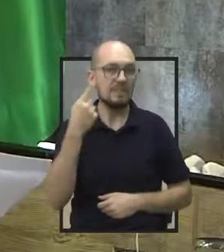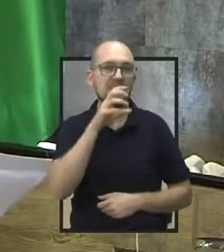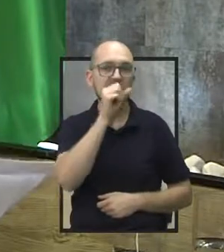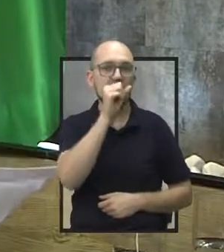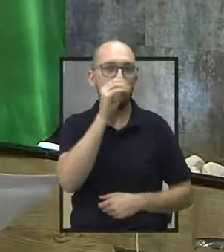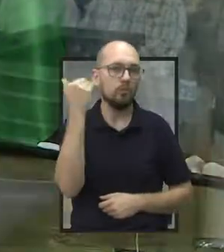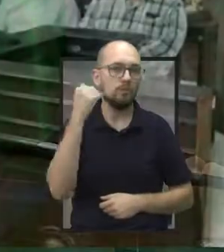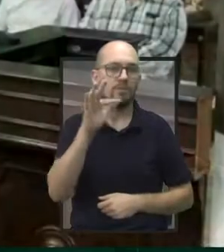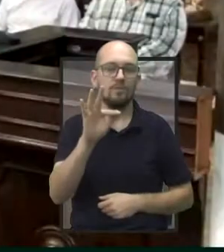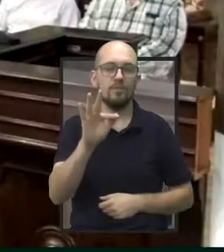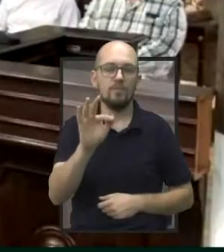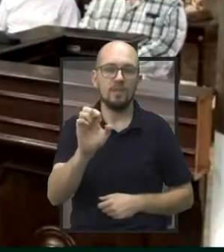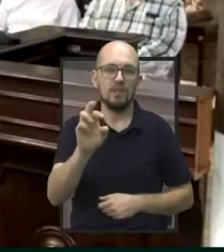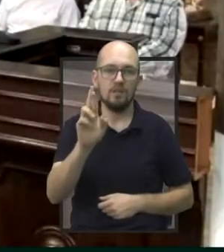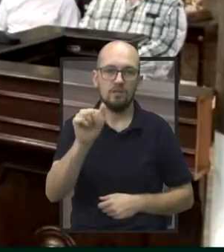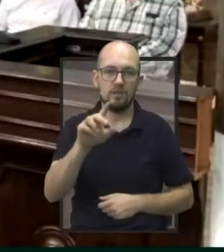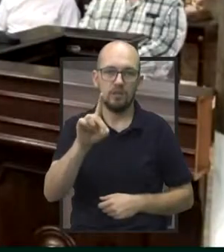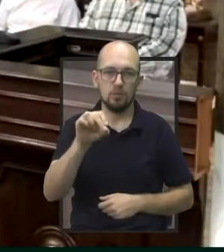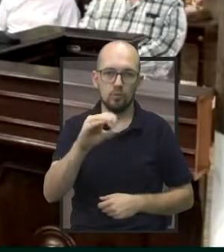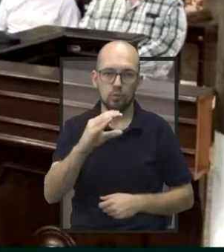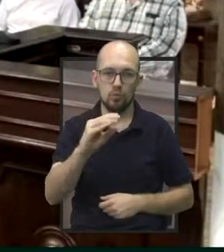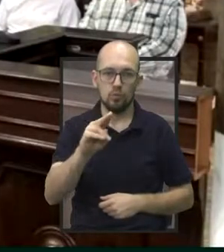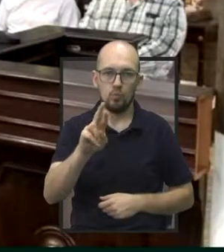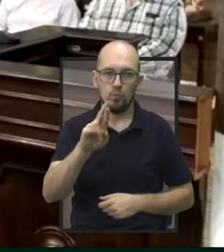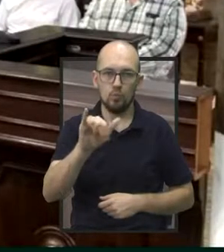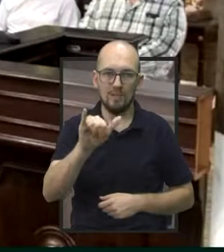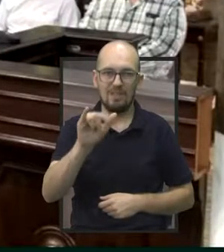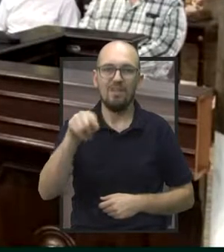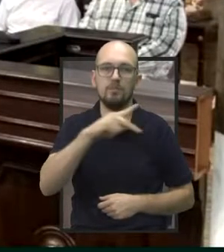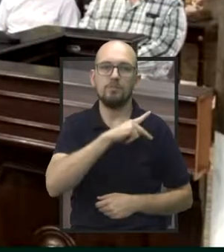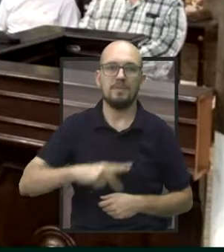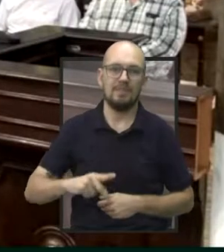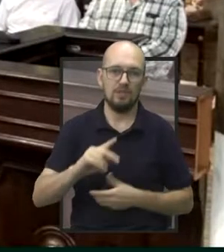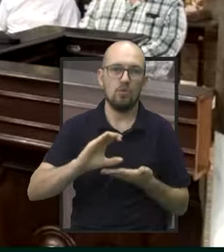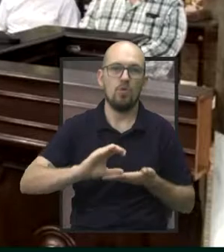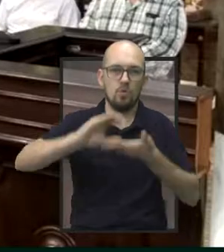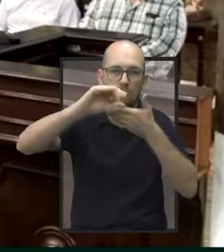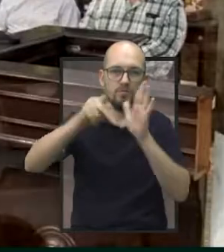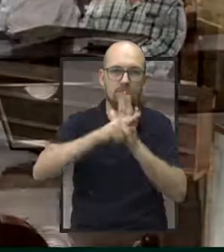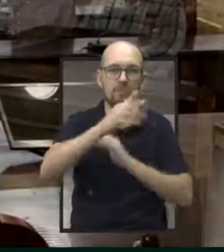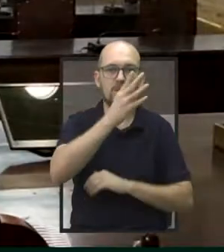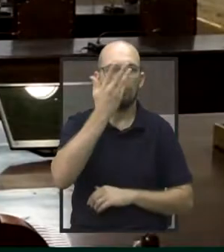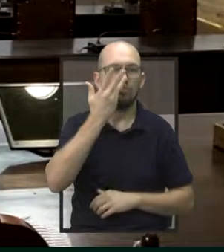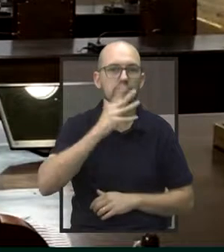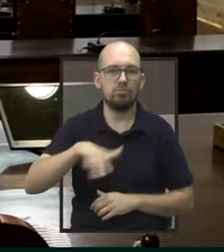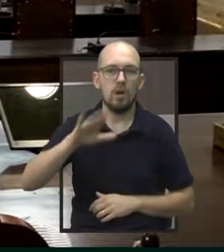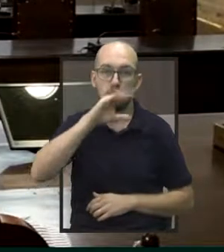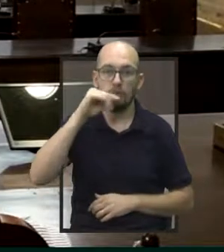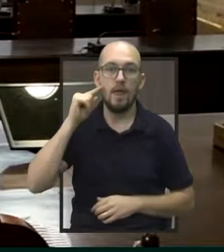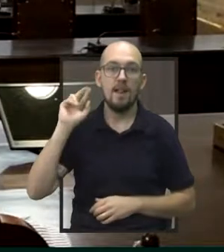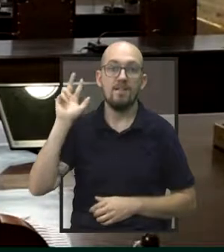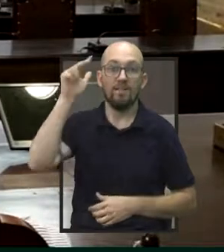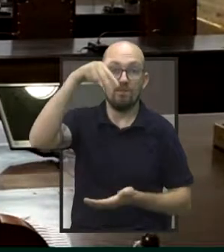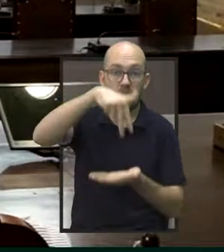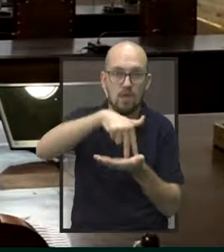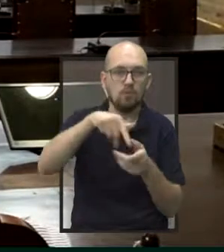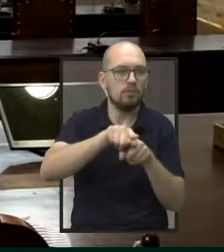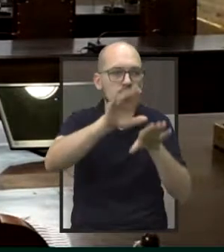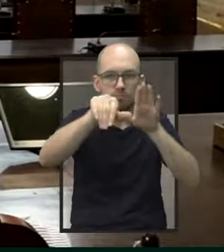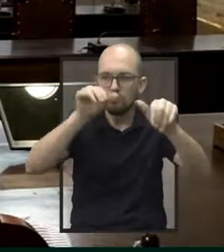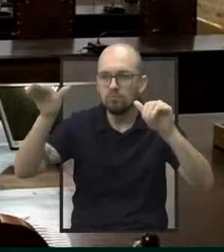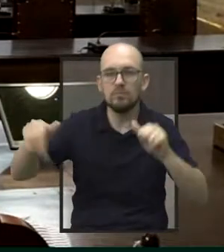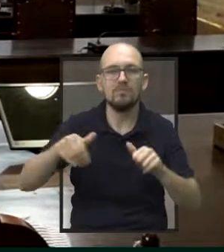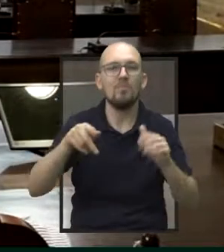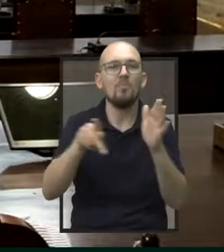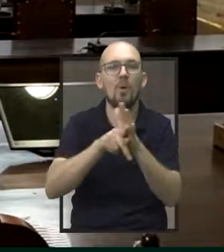Fernando Cury, que é presidente do Condeca, e veio aqui a nossa cidade e convidou também as entidades que trabalham